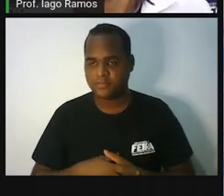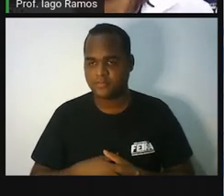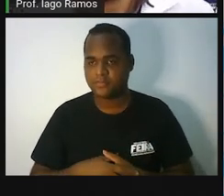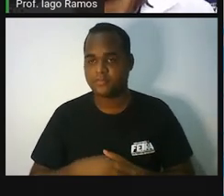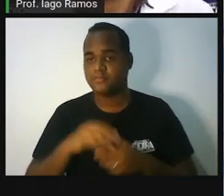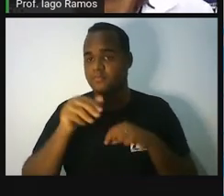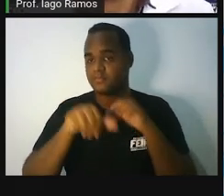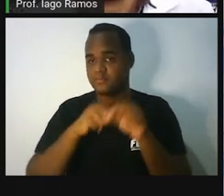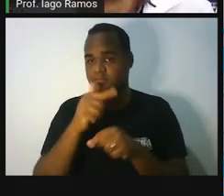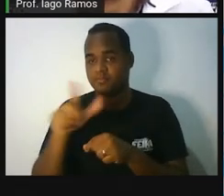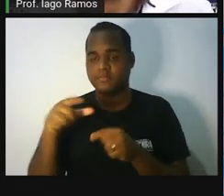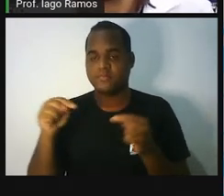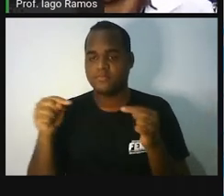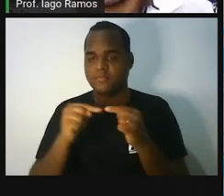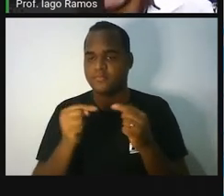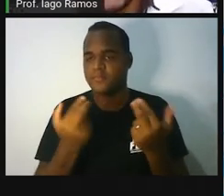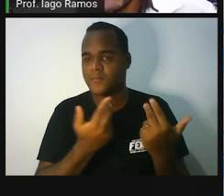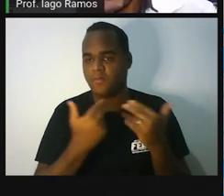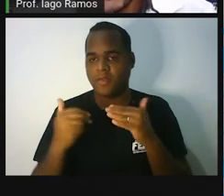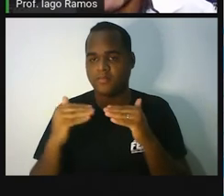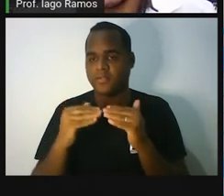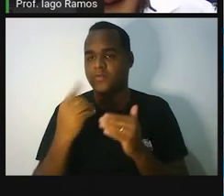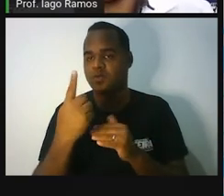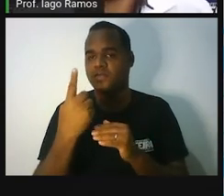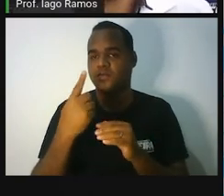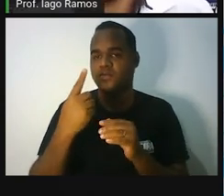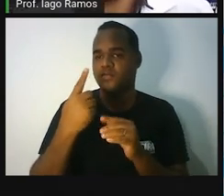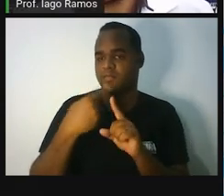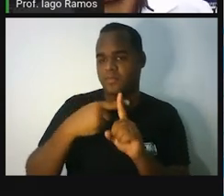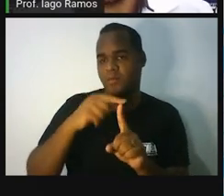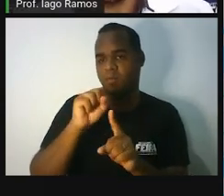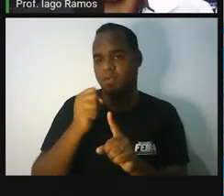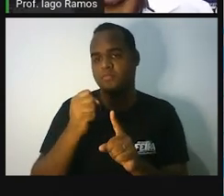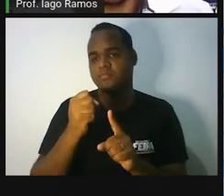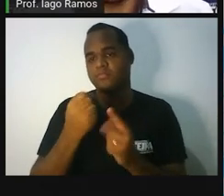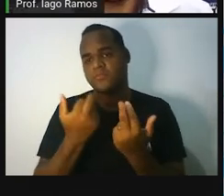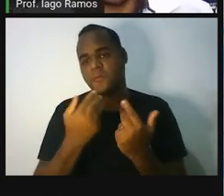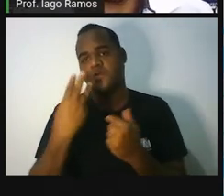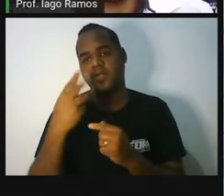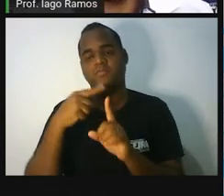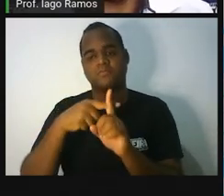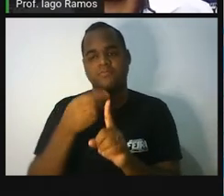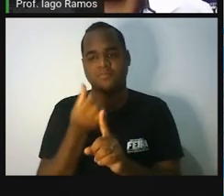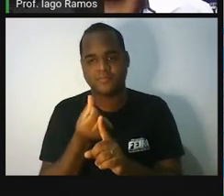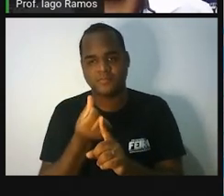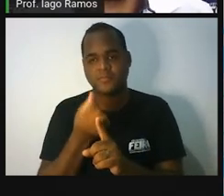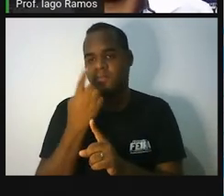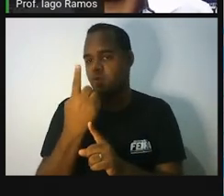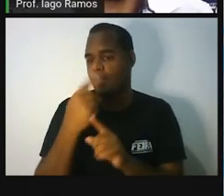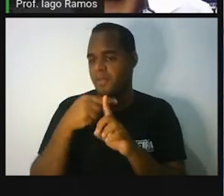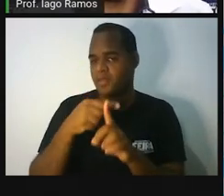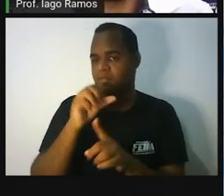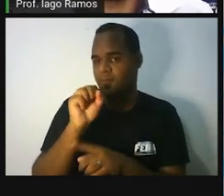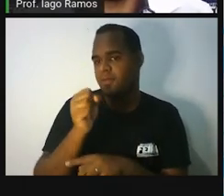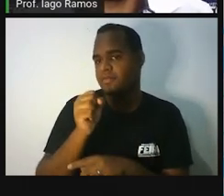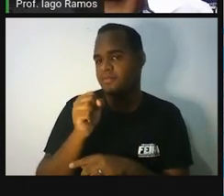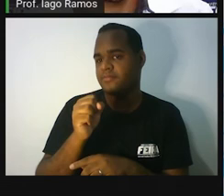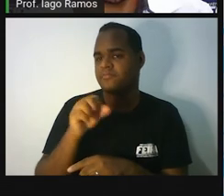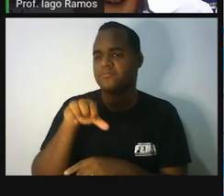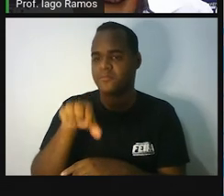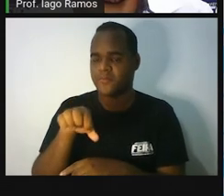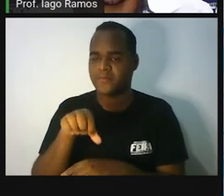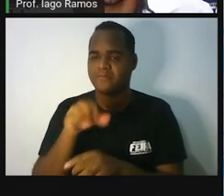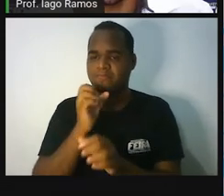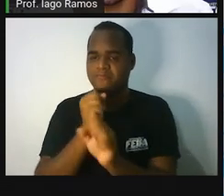Para transformar a igualdade, 1 mais 8 igual a 3 mais 6. Ó, 1 mais 8 dá quanto? 1 mais 8 dá 9.